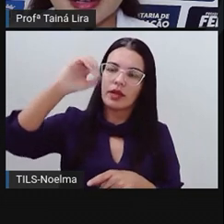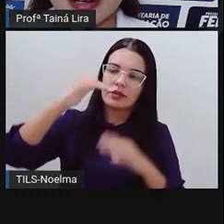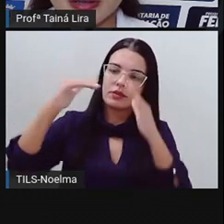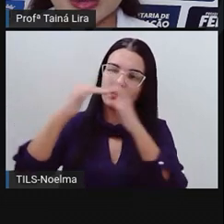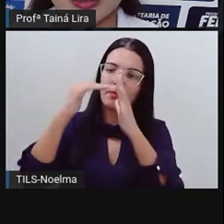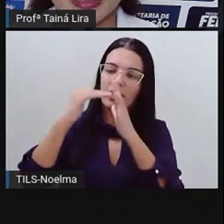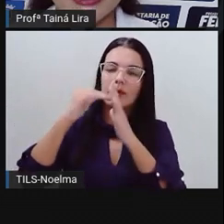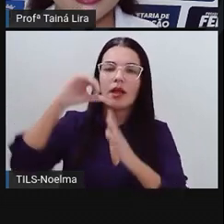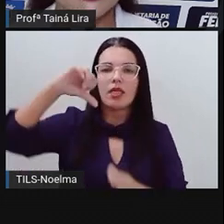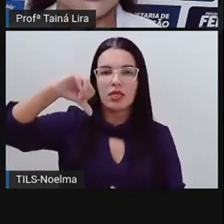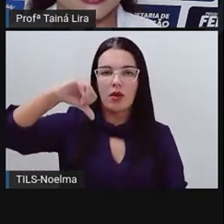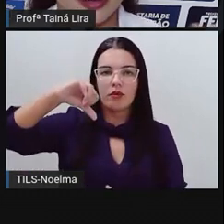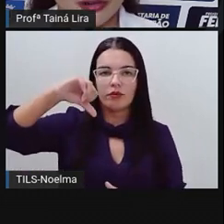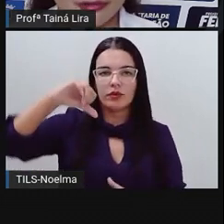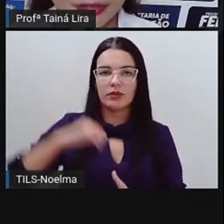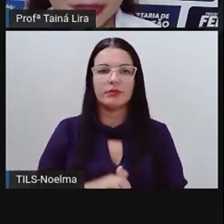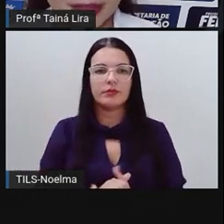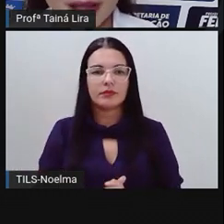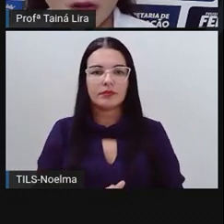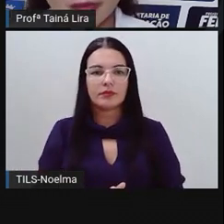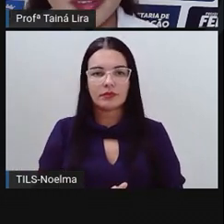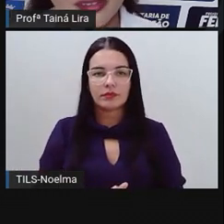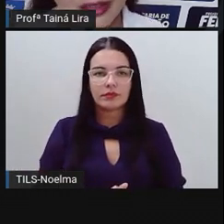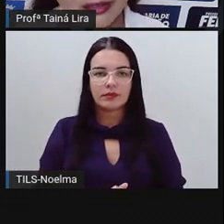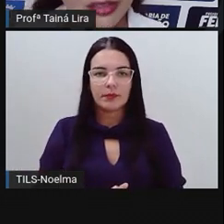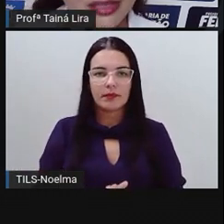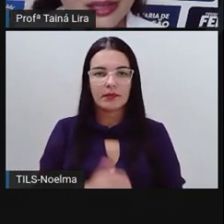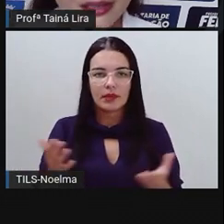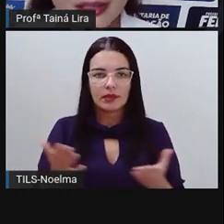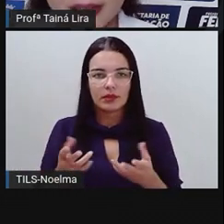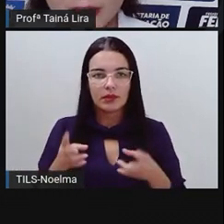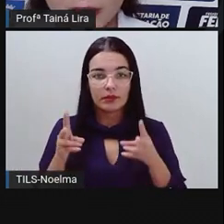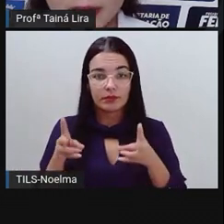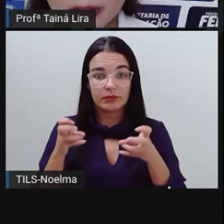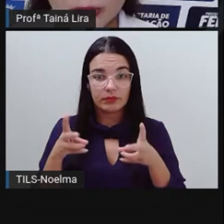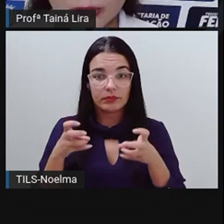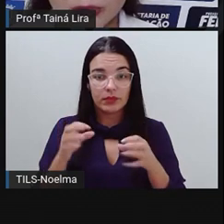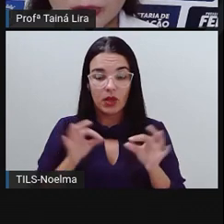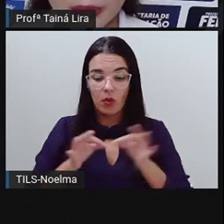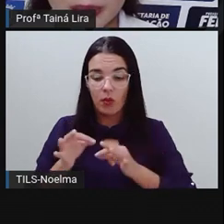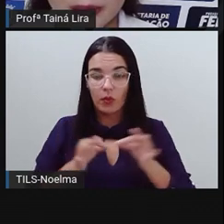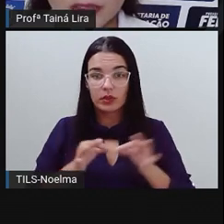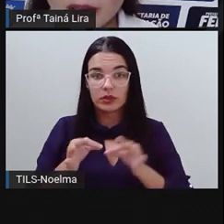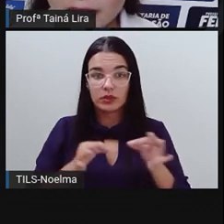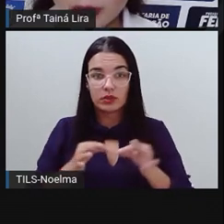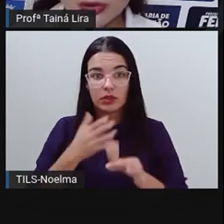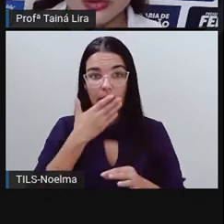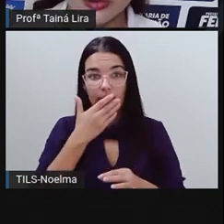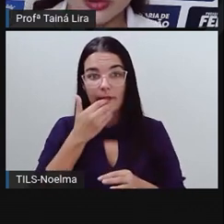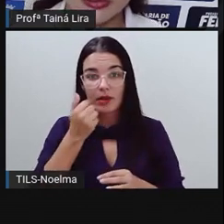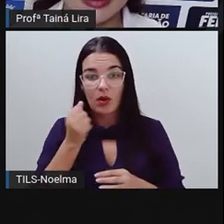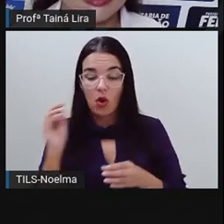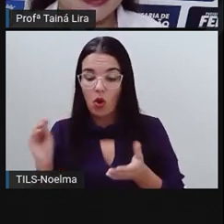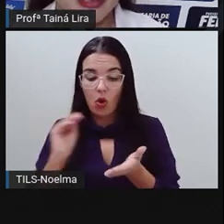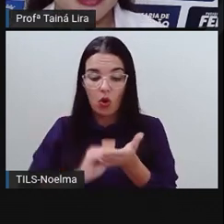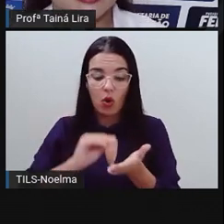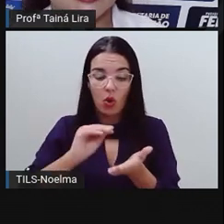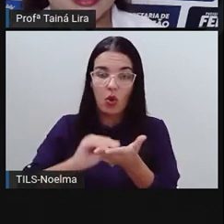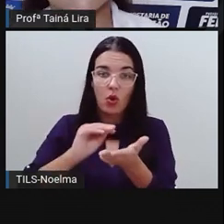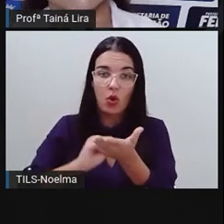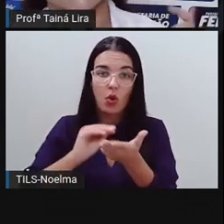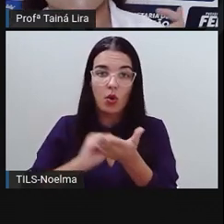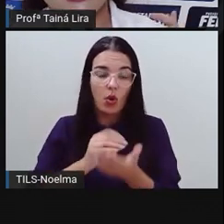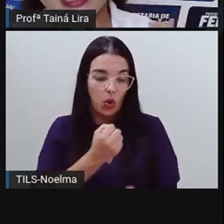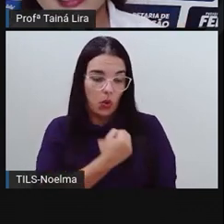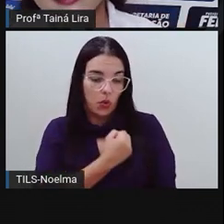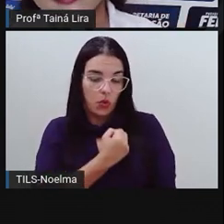aqui, ó, é o número 9, tá? Observem que aqui ele organizou de uma maneira onde ele só colocou números pares.